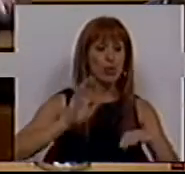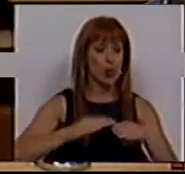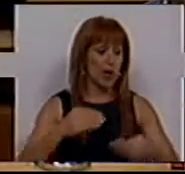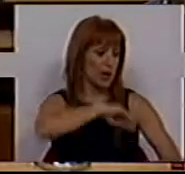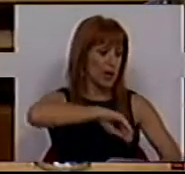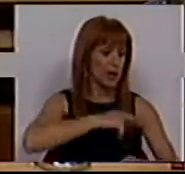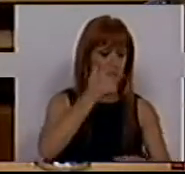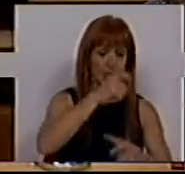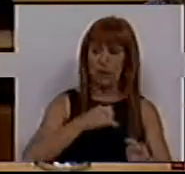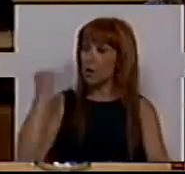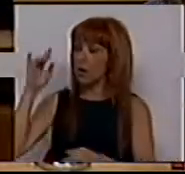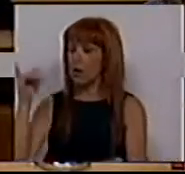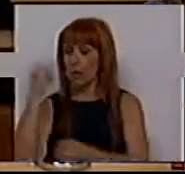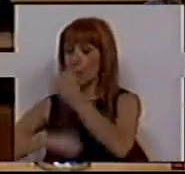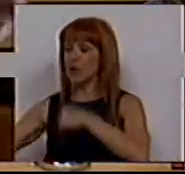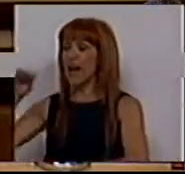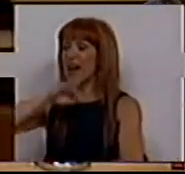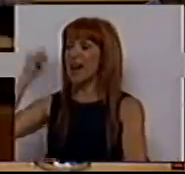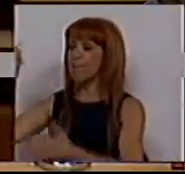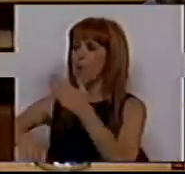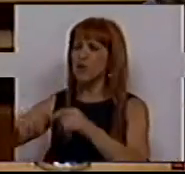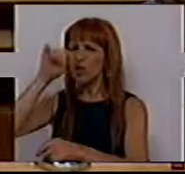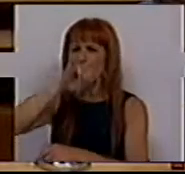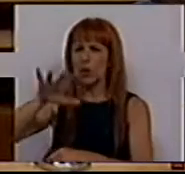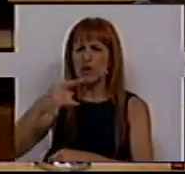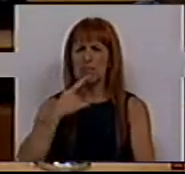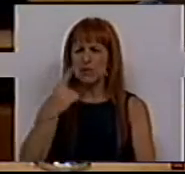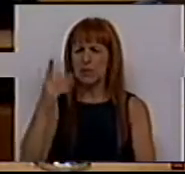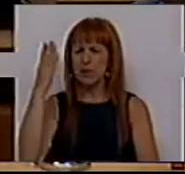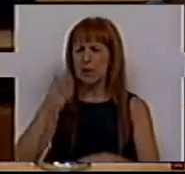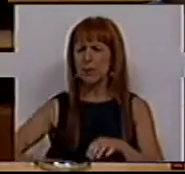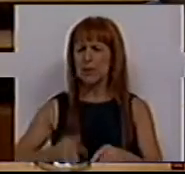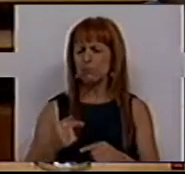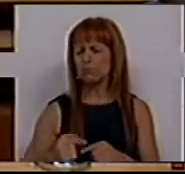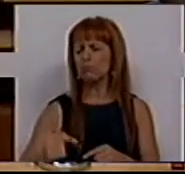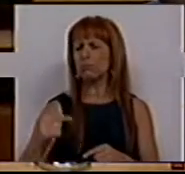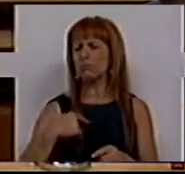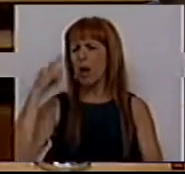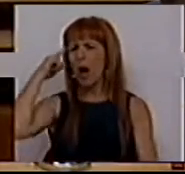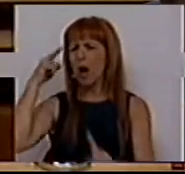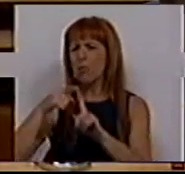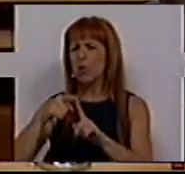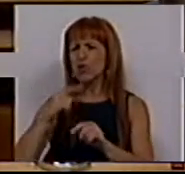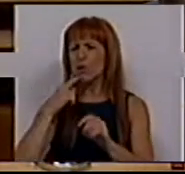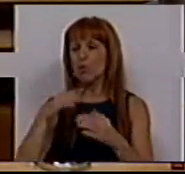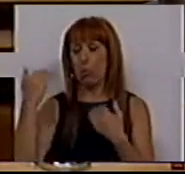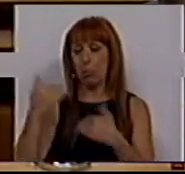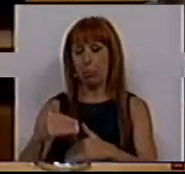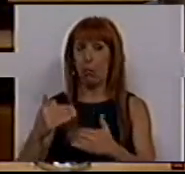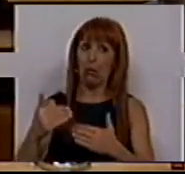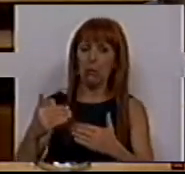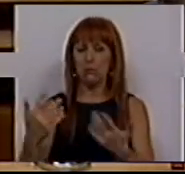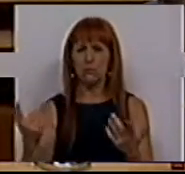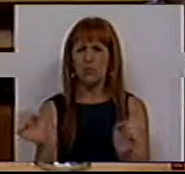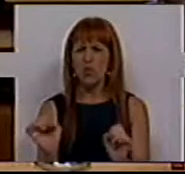rendimentos por impostos ambientais. Percebeu-se a partir de certa altura que a ambição foi bastante mais limitada